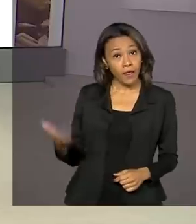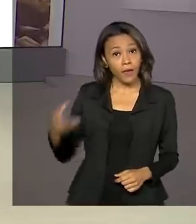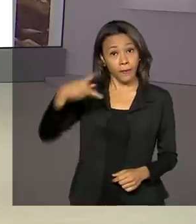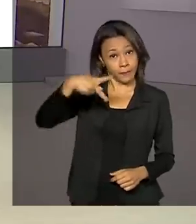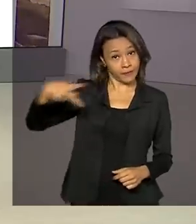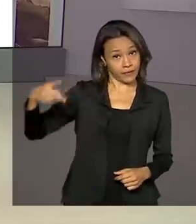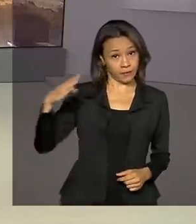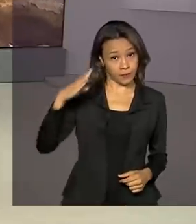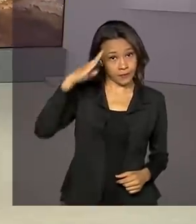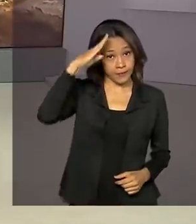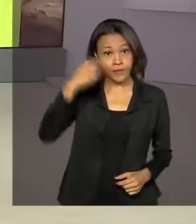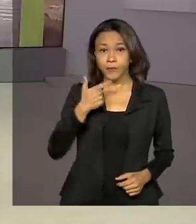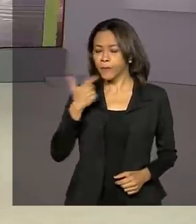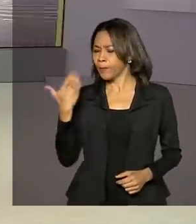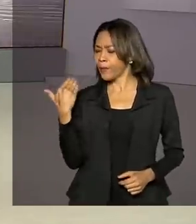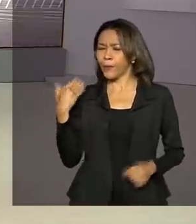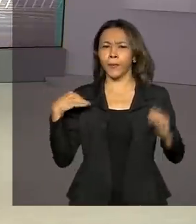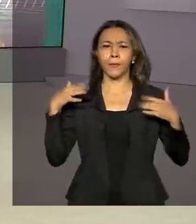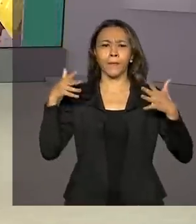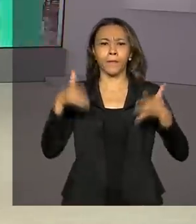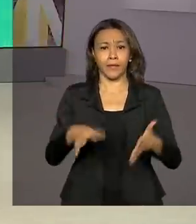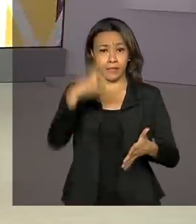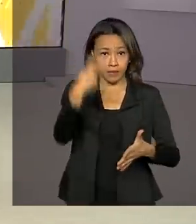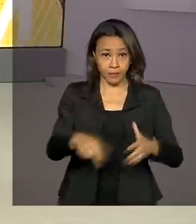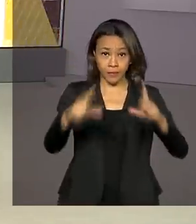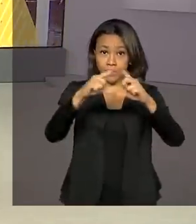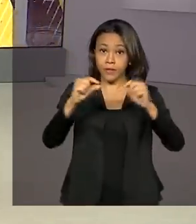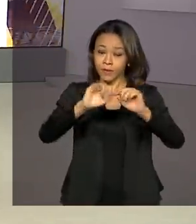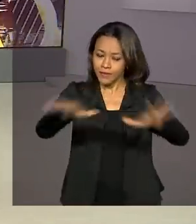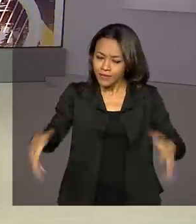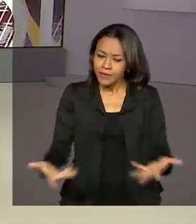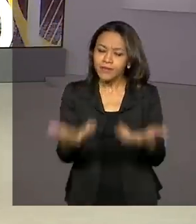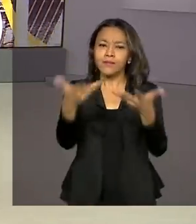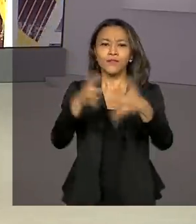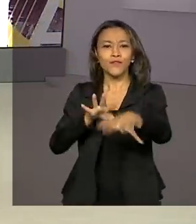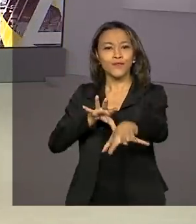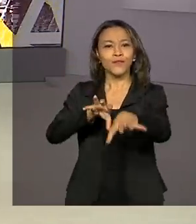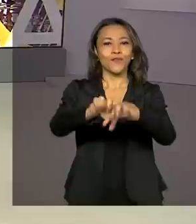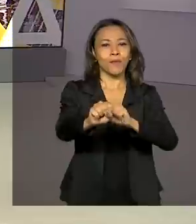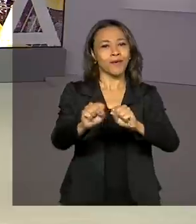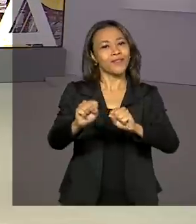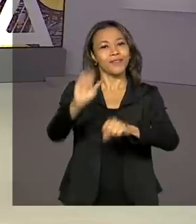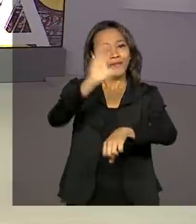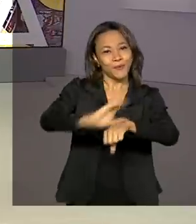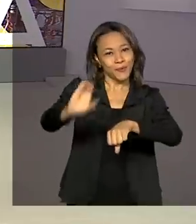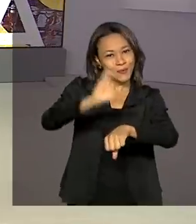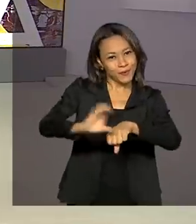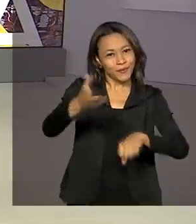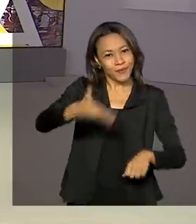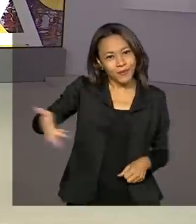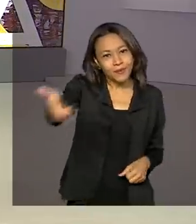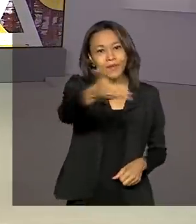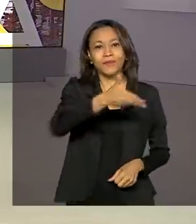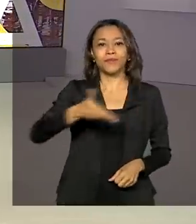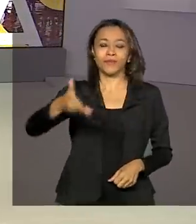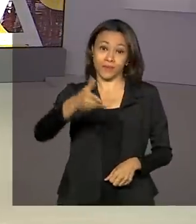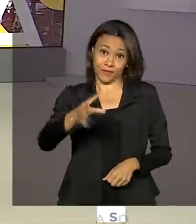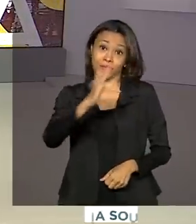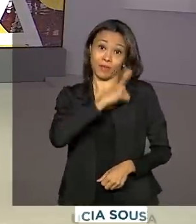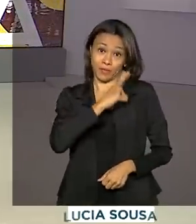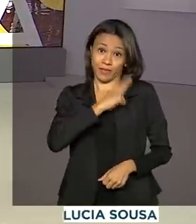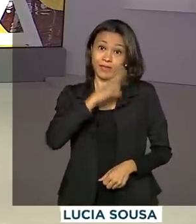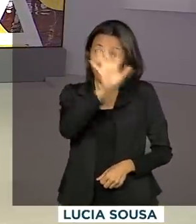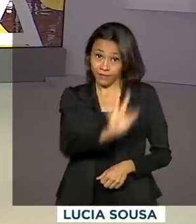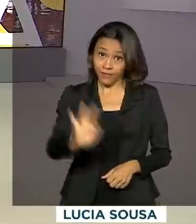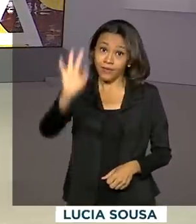Jair Bolsonaro participou agora há pouco em Brasília de uma cerimônia que marcou o encerramento do curso de formação de alguns cargos da